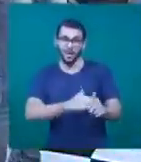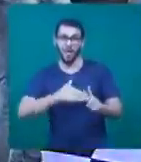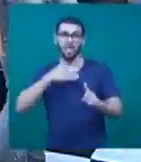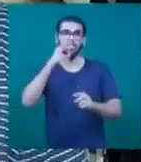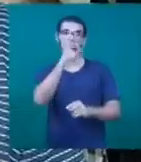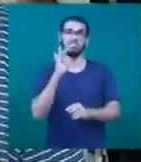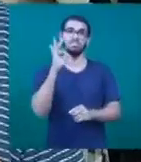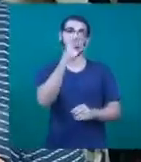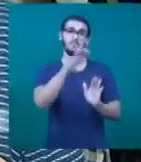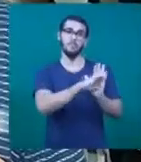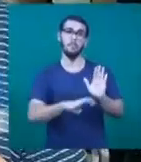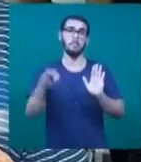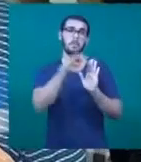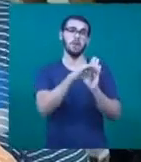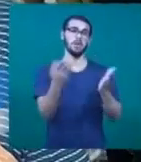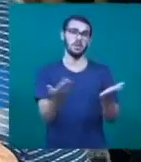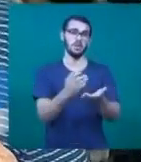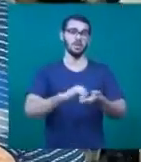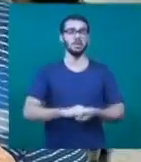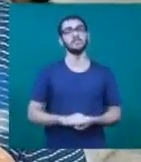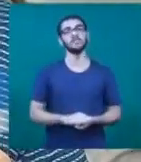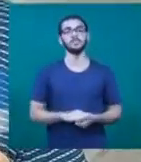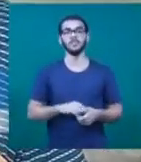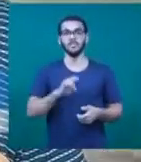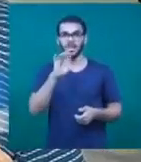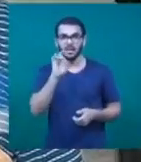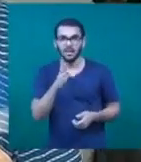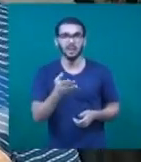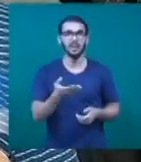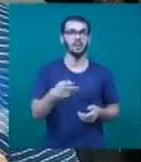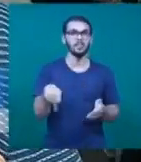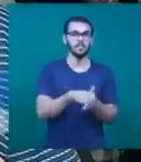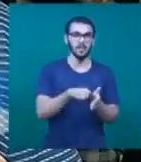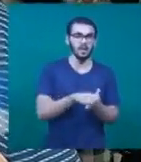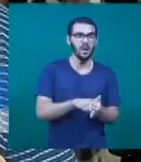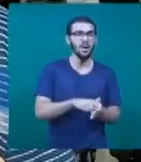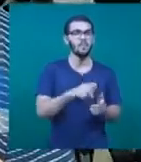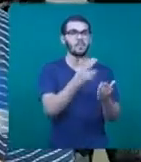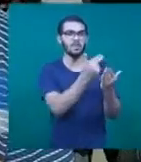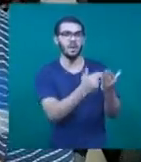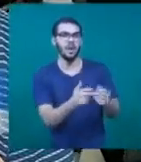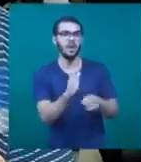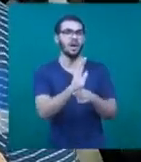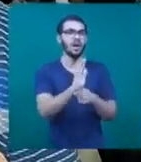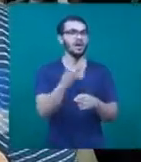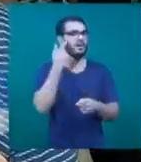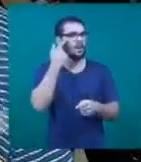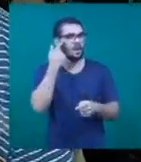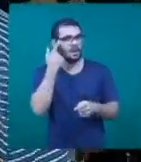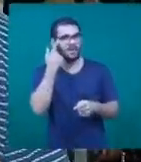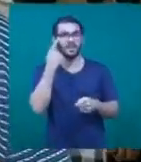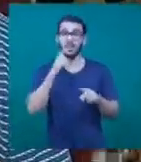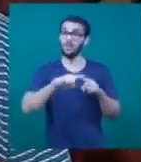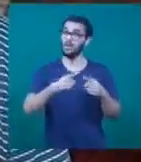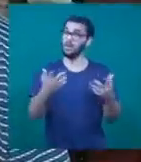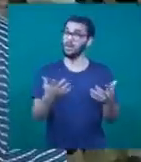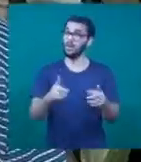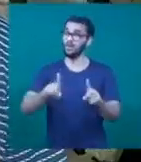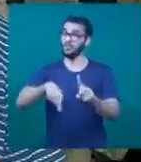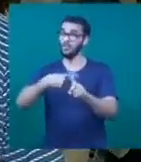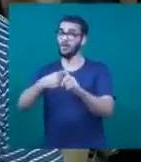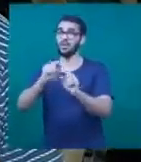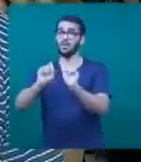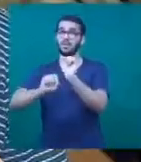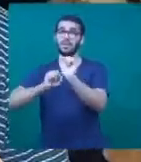público. Então não fica só no público de anime e mangá, que o público da cultura oriental, mas também abrange já outros